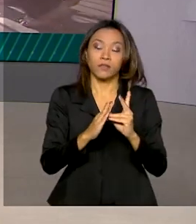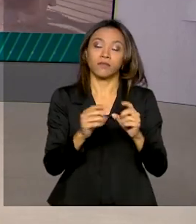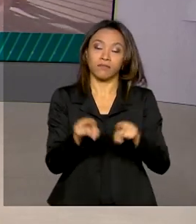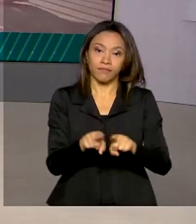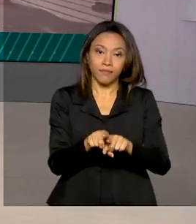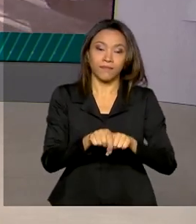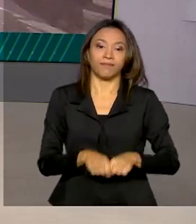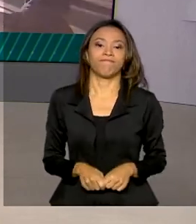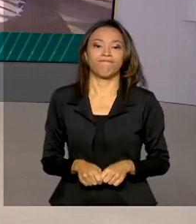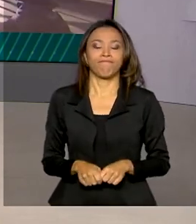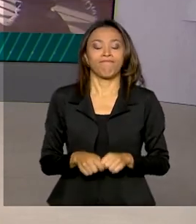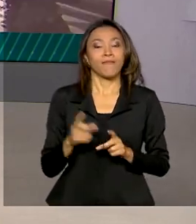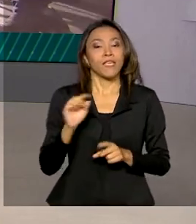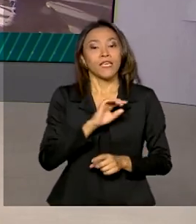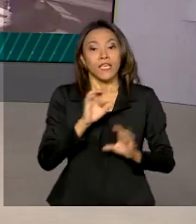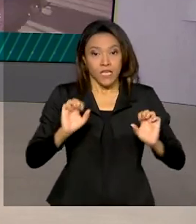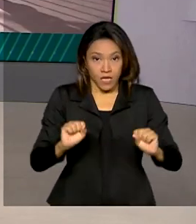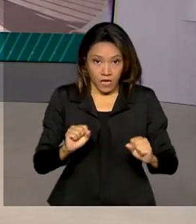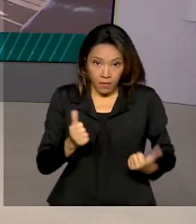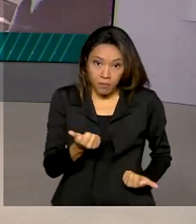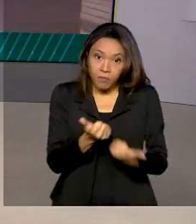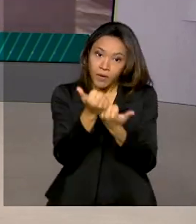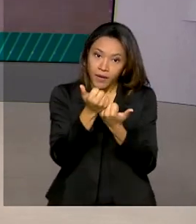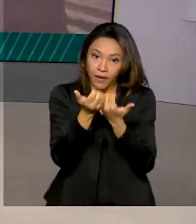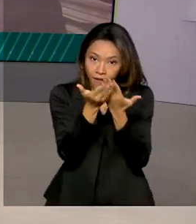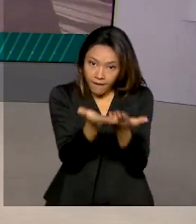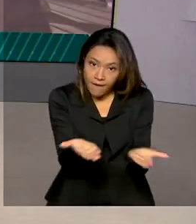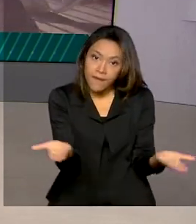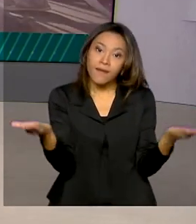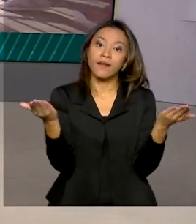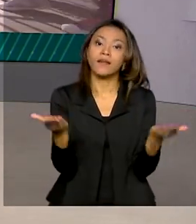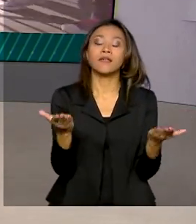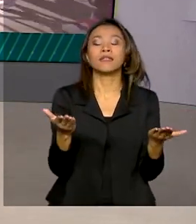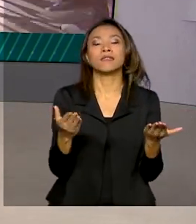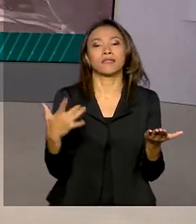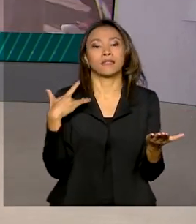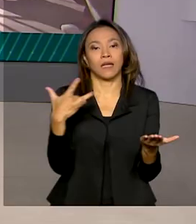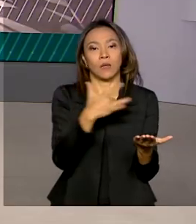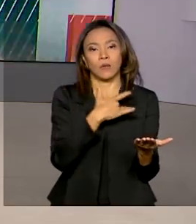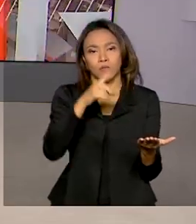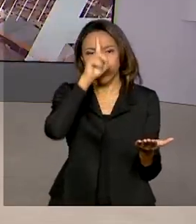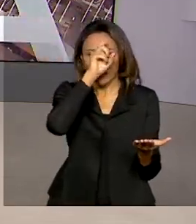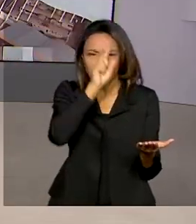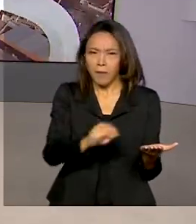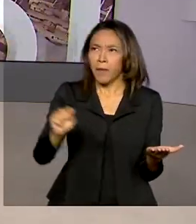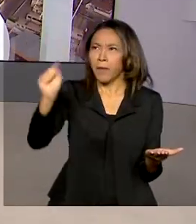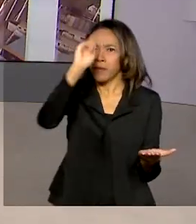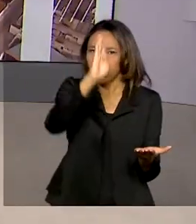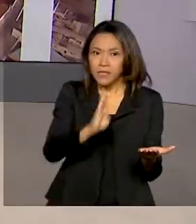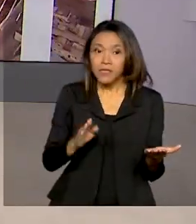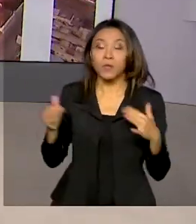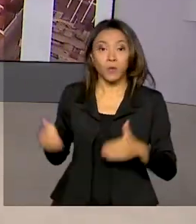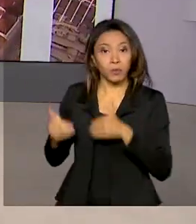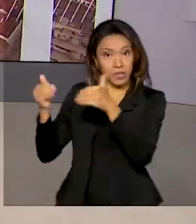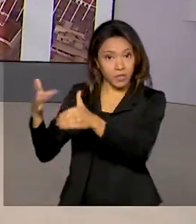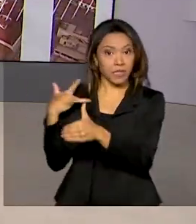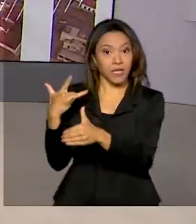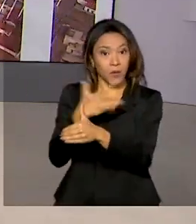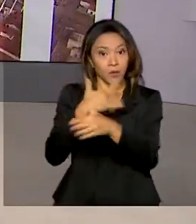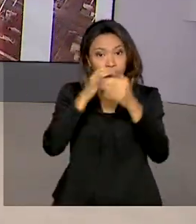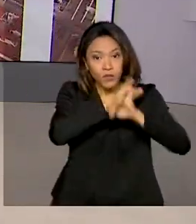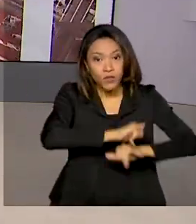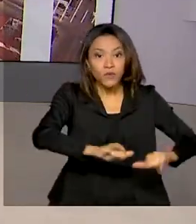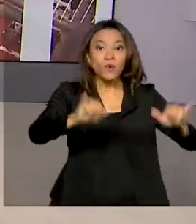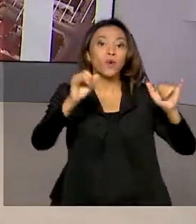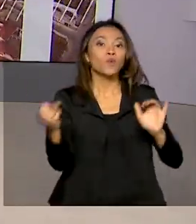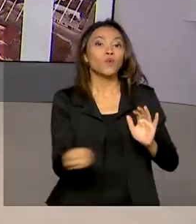E para fortalecer a rede de atenção primária à saúde em todo o país, o Ministério da Saúde lançou um novo edital do programa